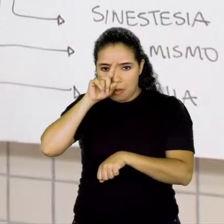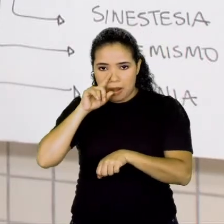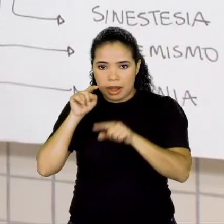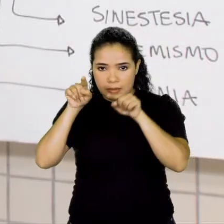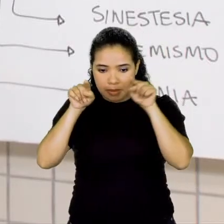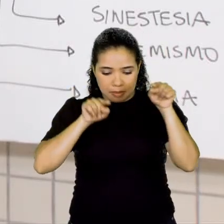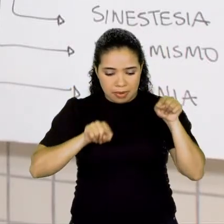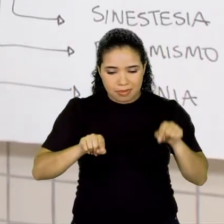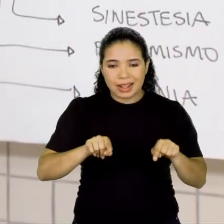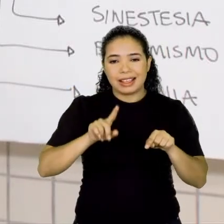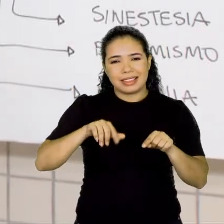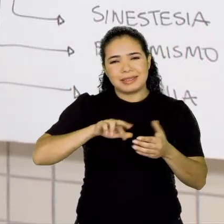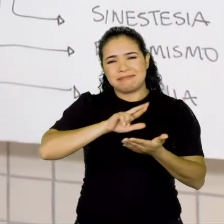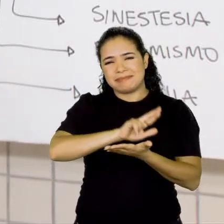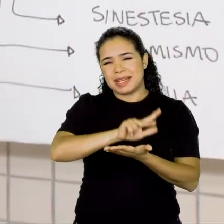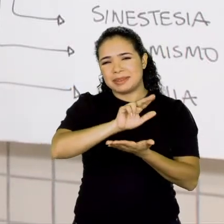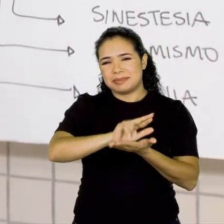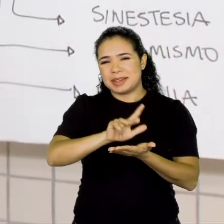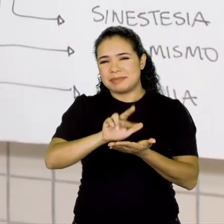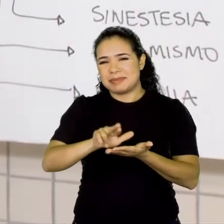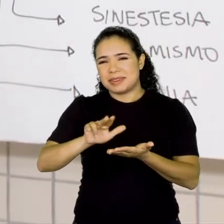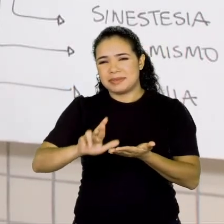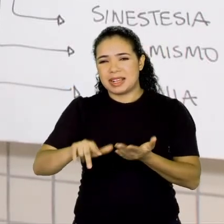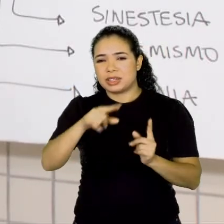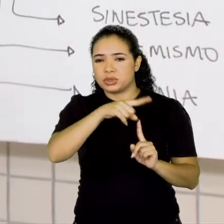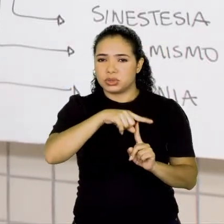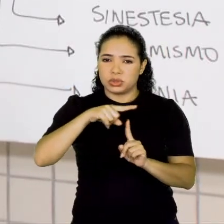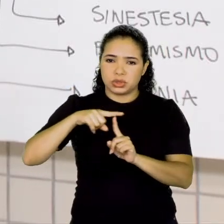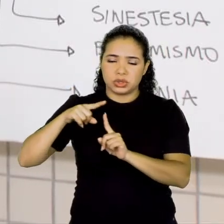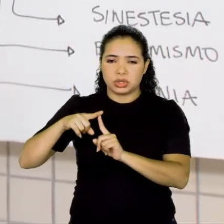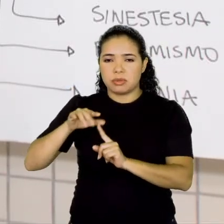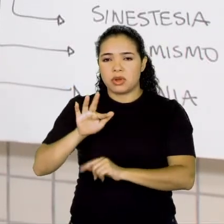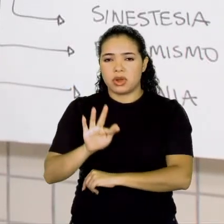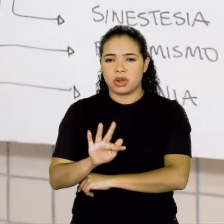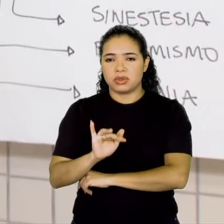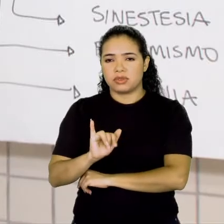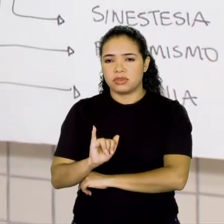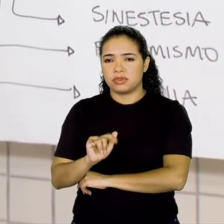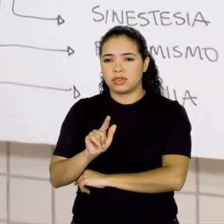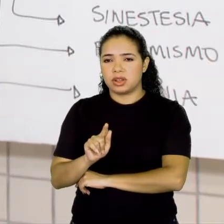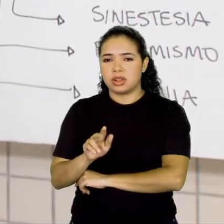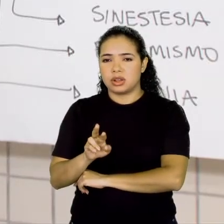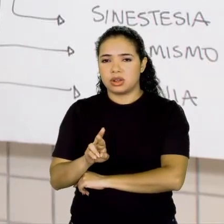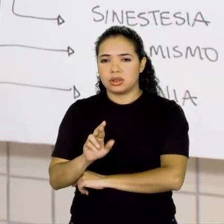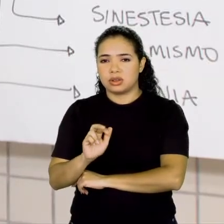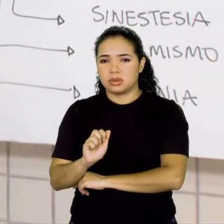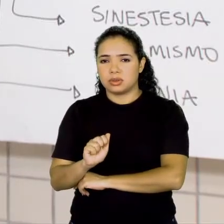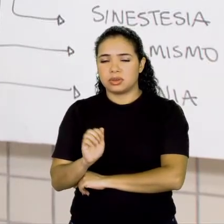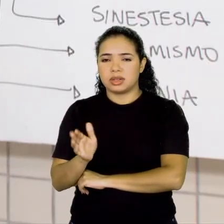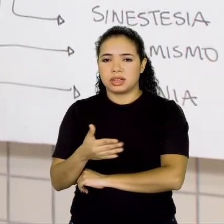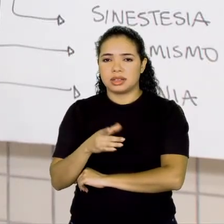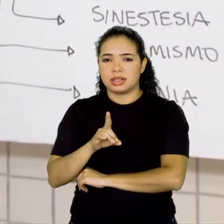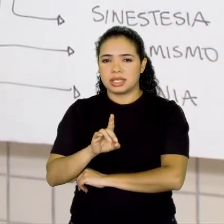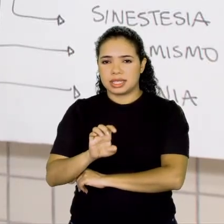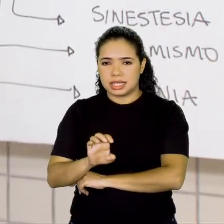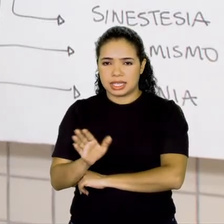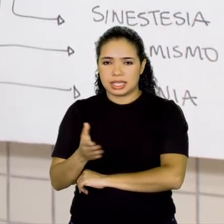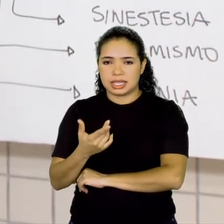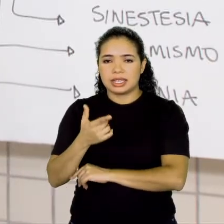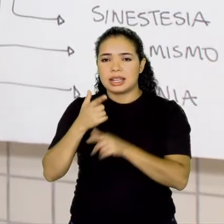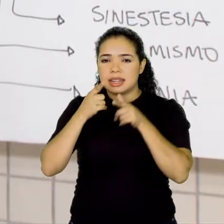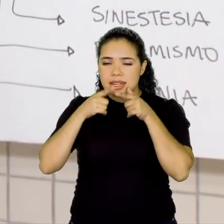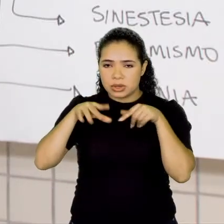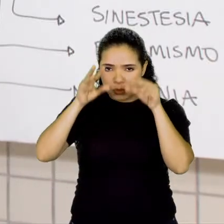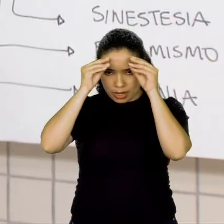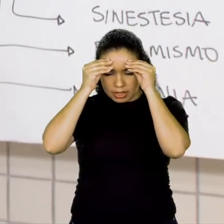outras, certo? Além da figura de linguagem, outro assunto é a pontuação. Então, lá no